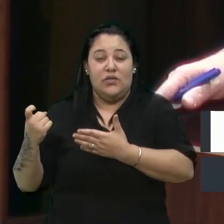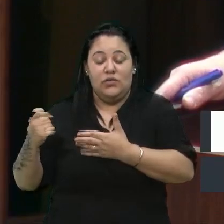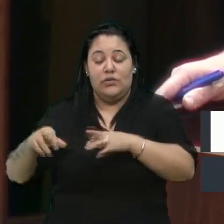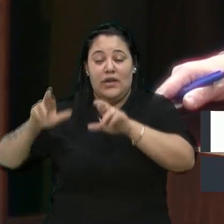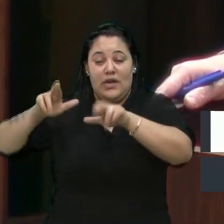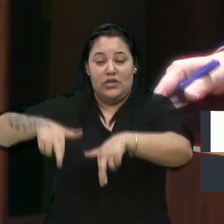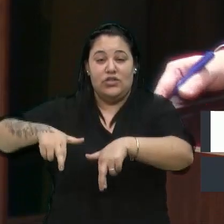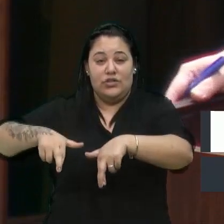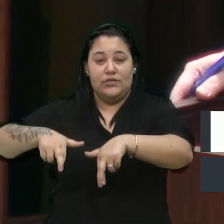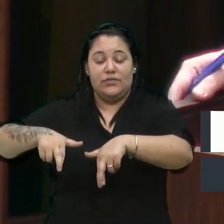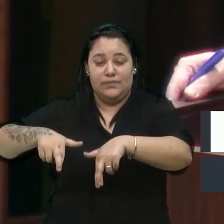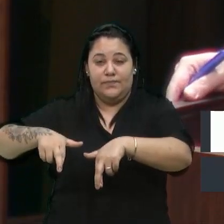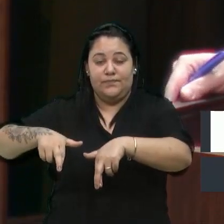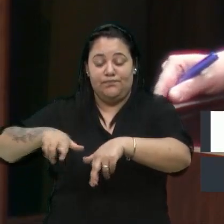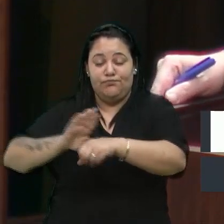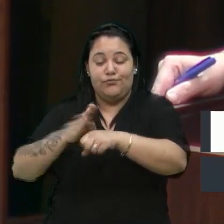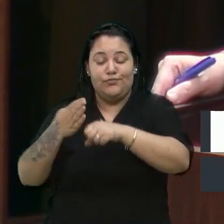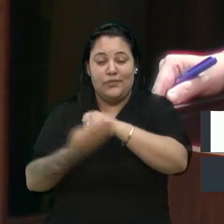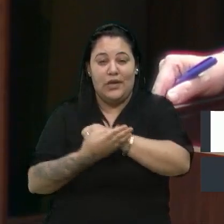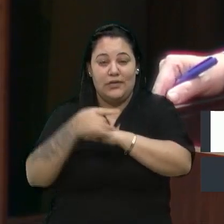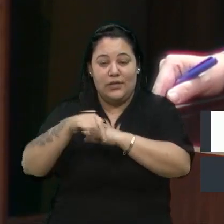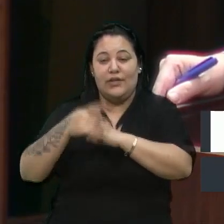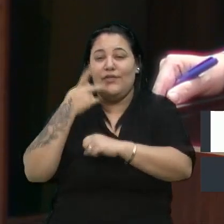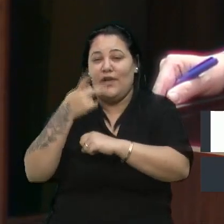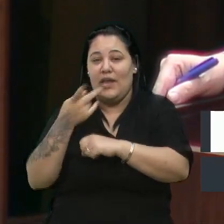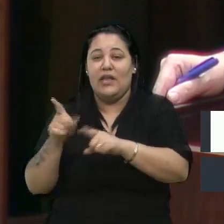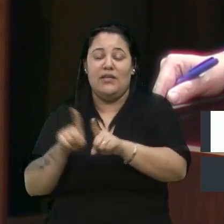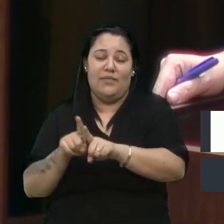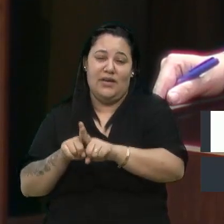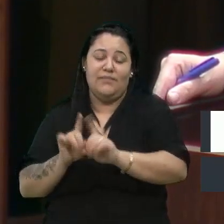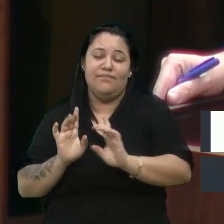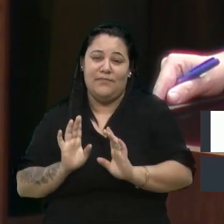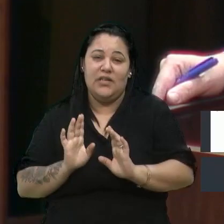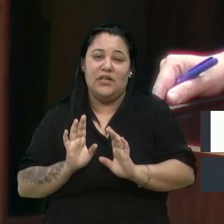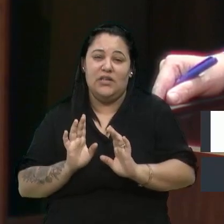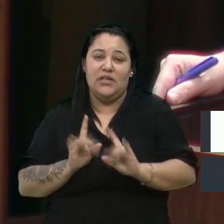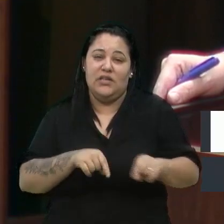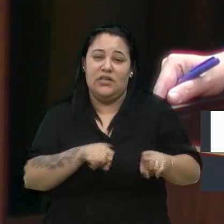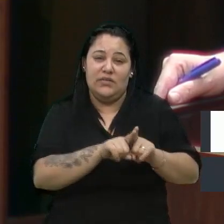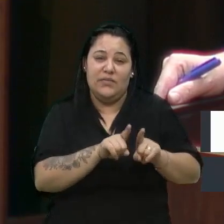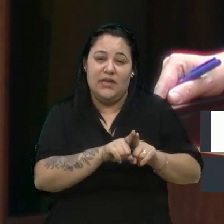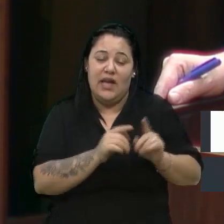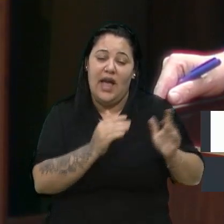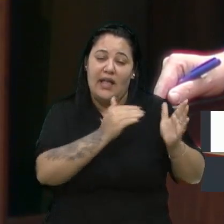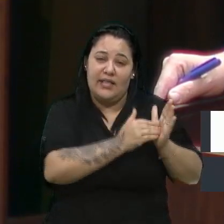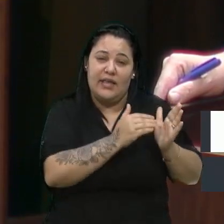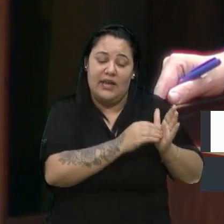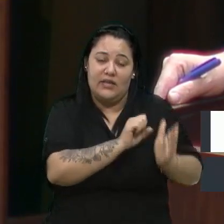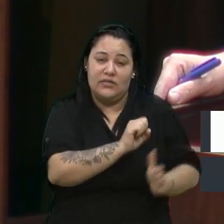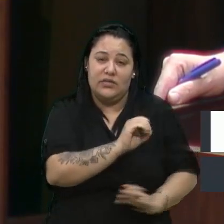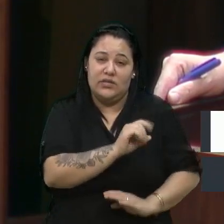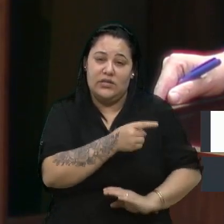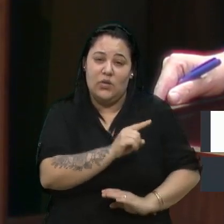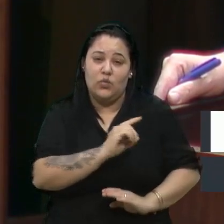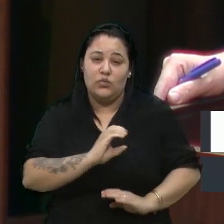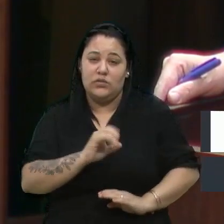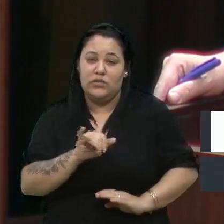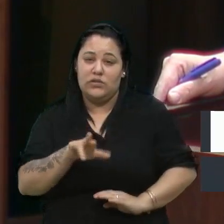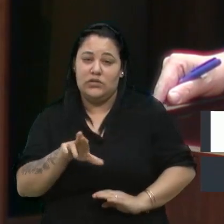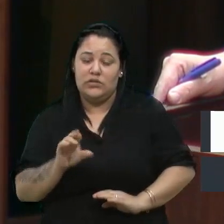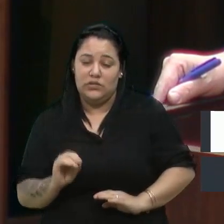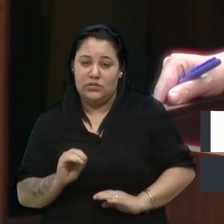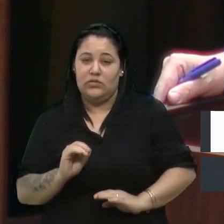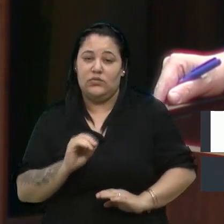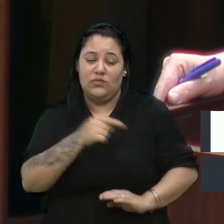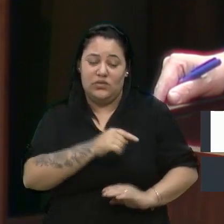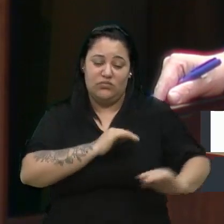do Jardim das Hortências, e da região ali até do São Ciro, que com esse